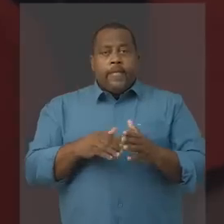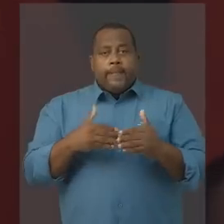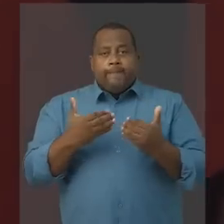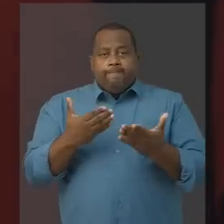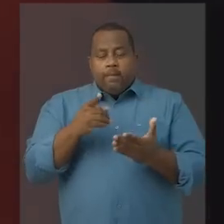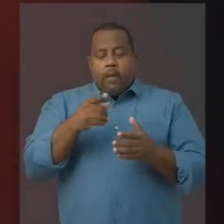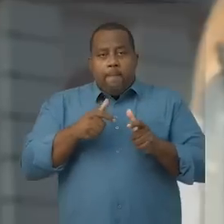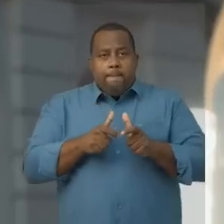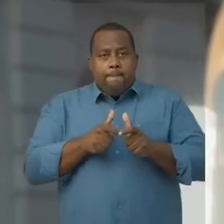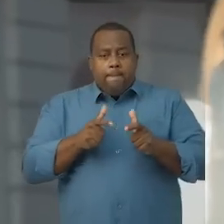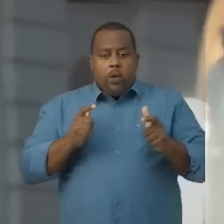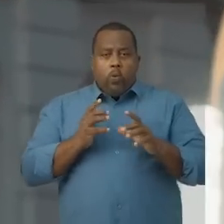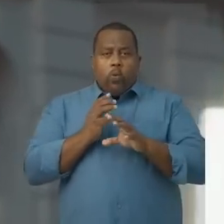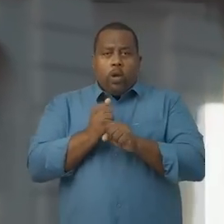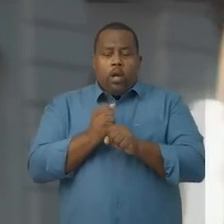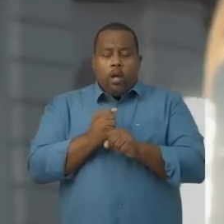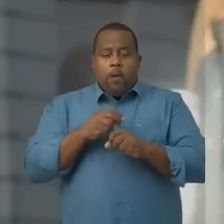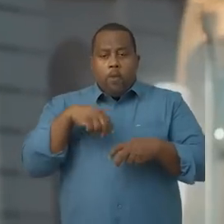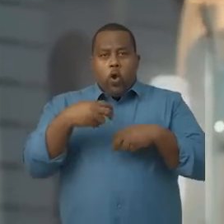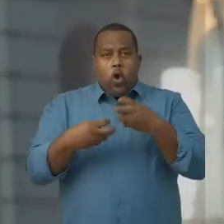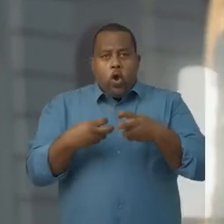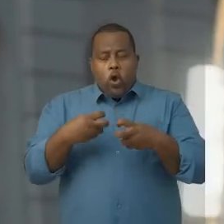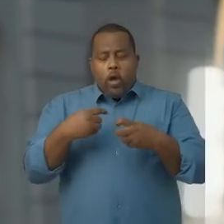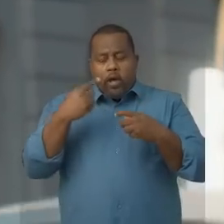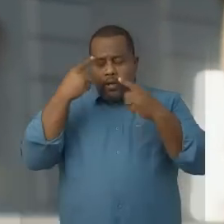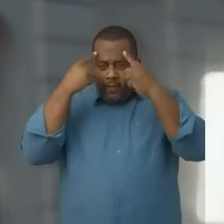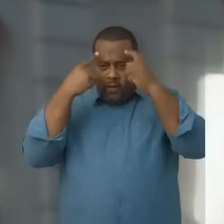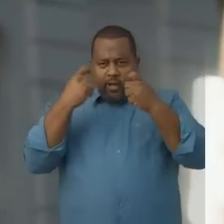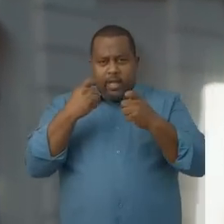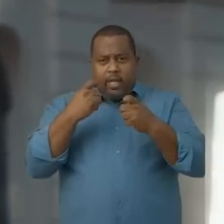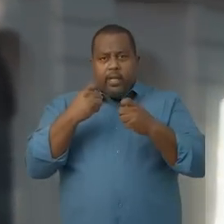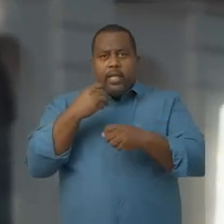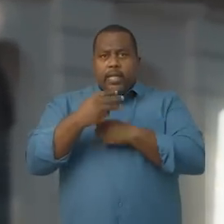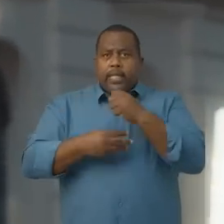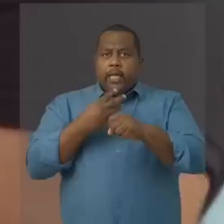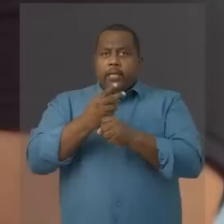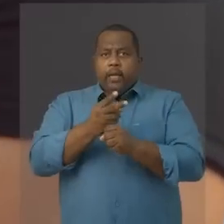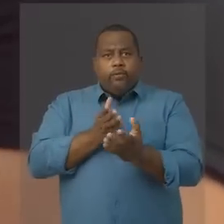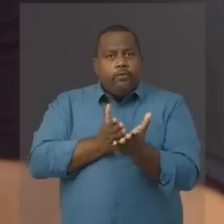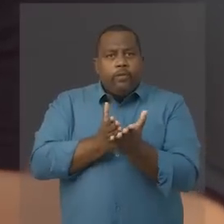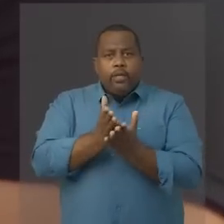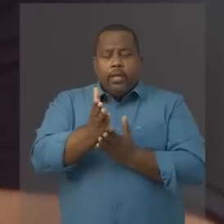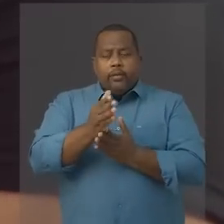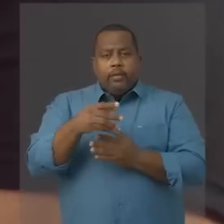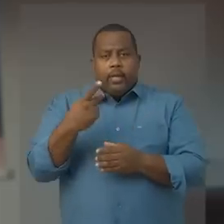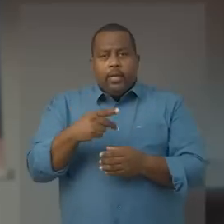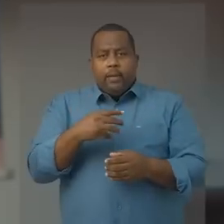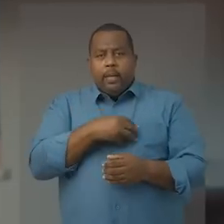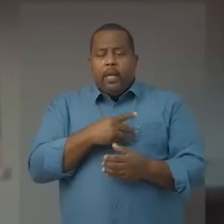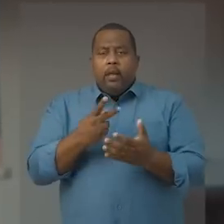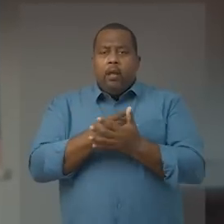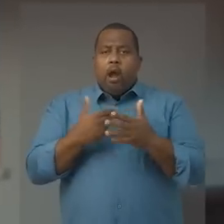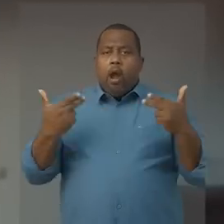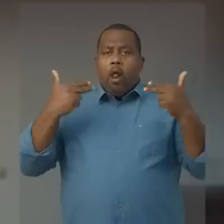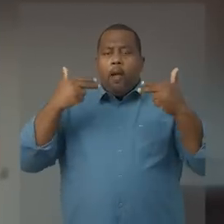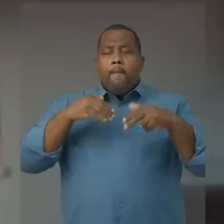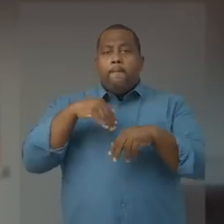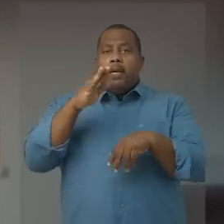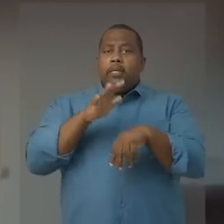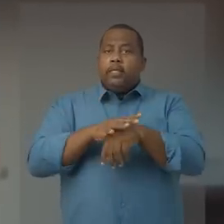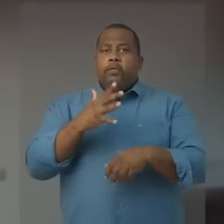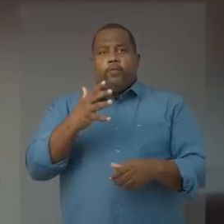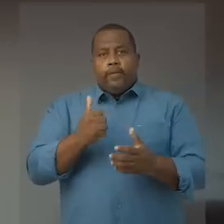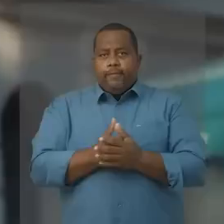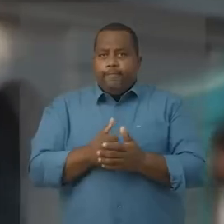A Bahia registra a maior quantidade de mortes violentas pelo terceiro ano seguido. Não estou segura na Bahia. Já fui assaltado aqui